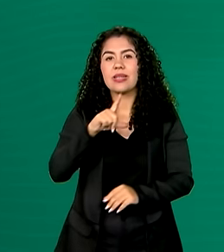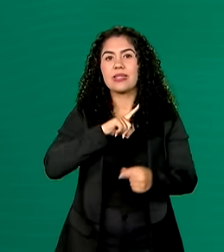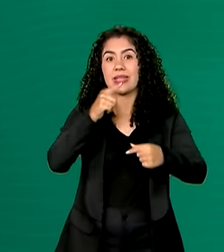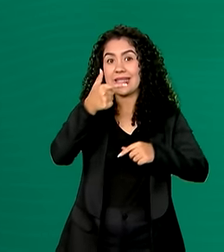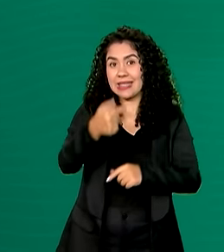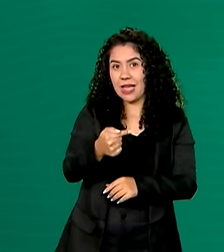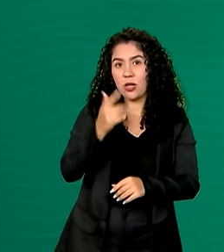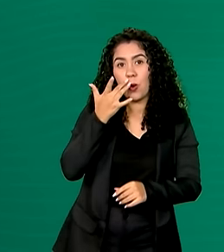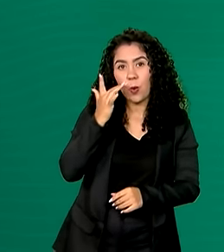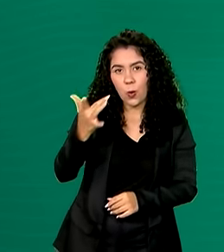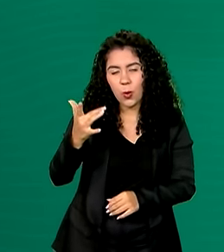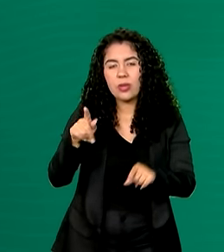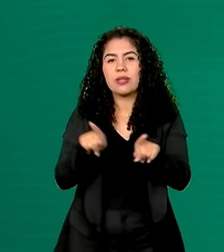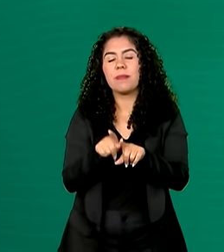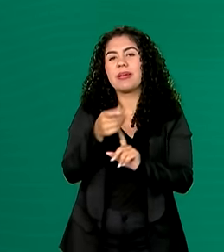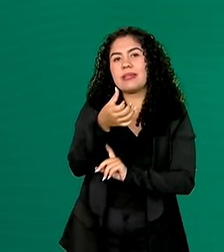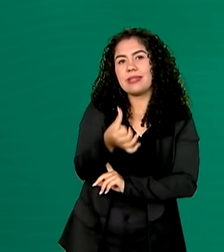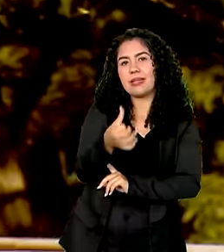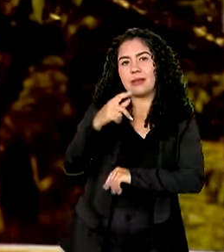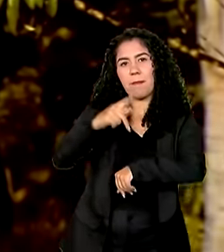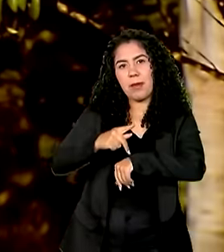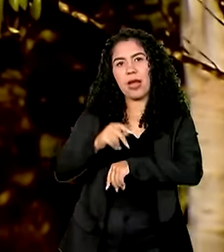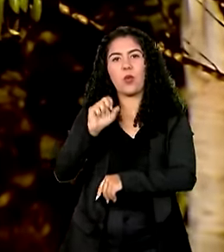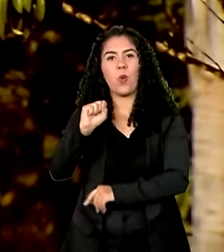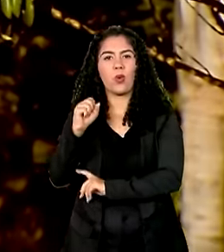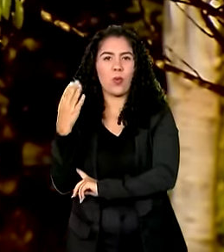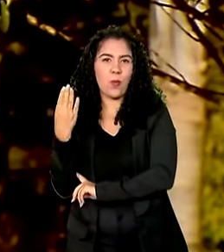ouros, 6 pratas e 8 bronzes.